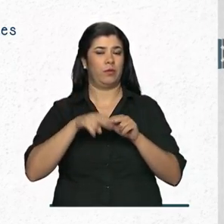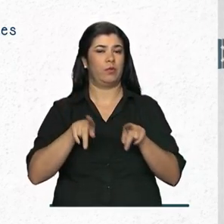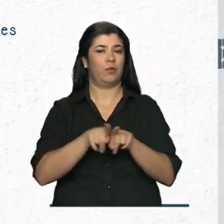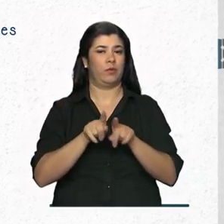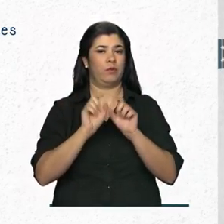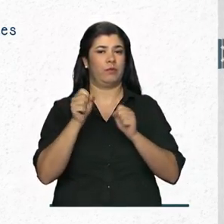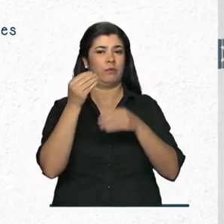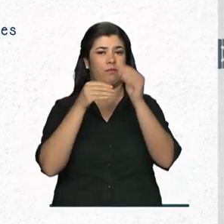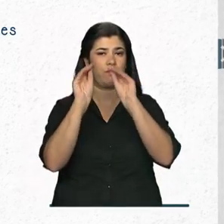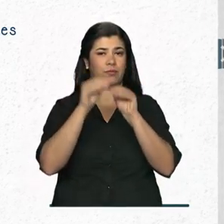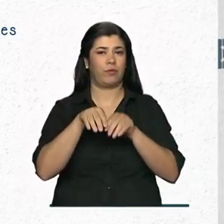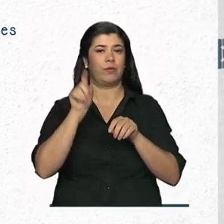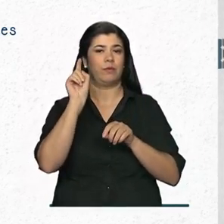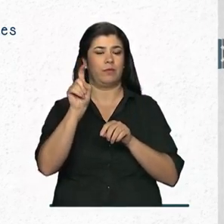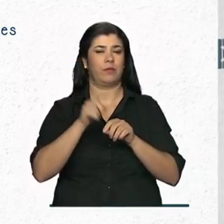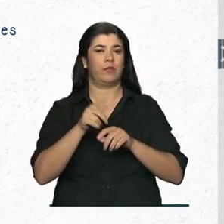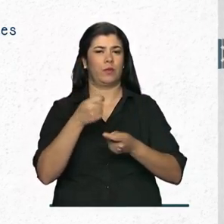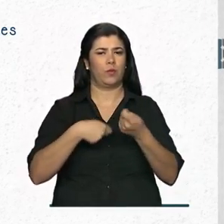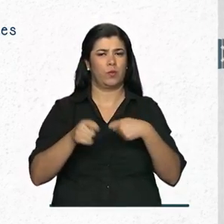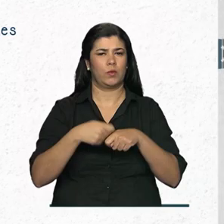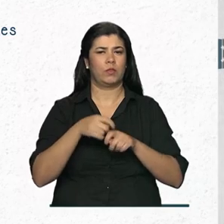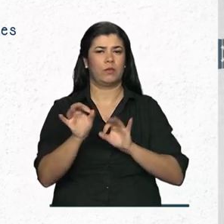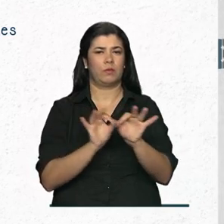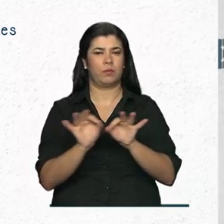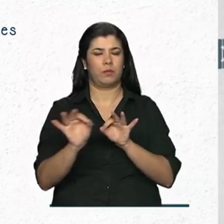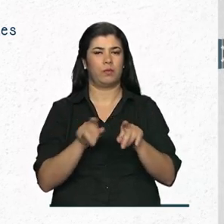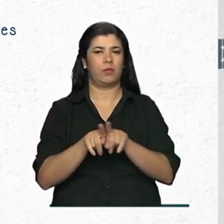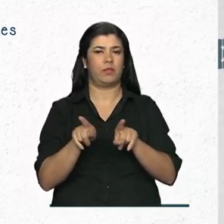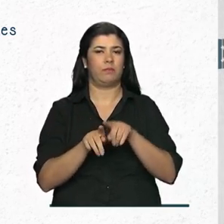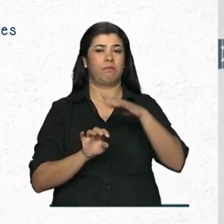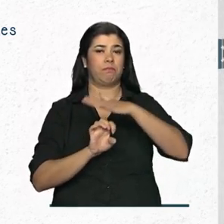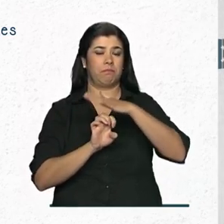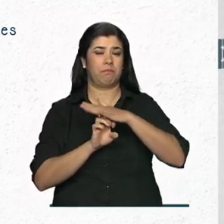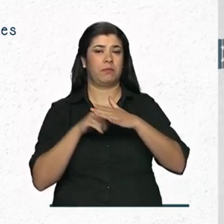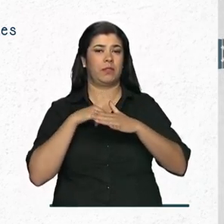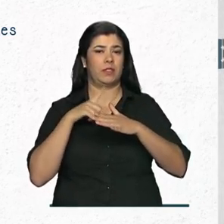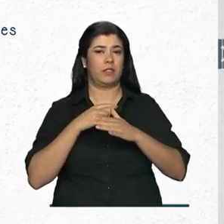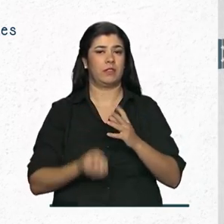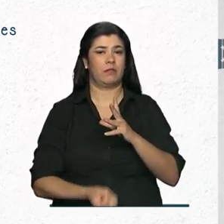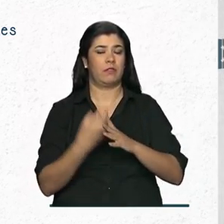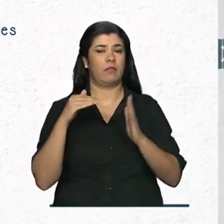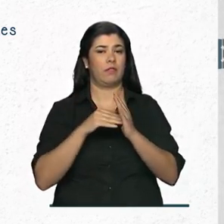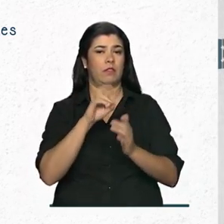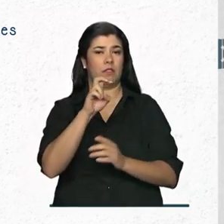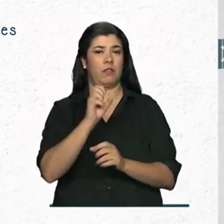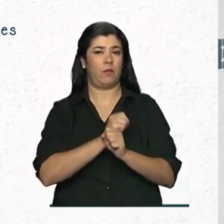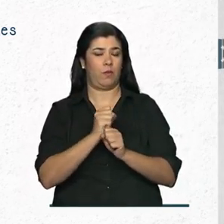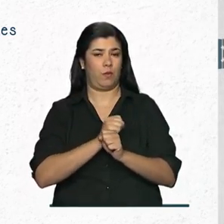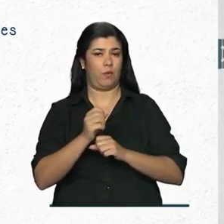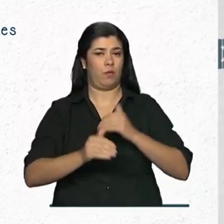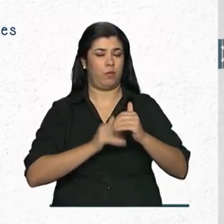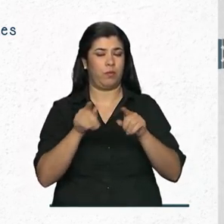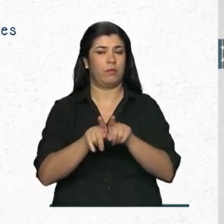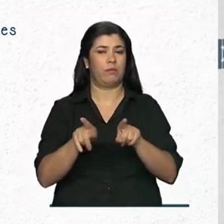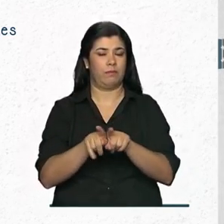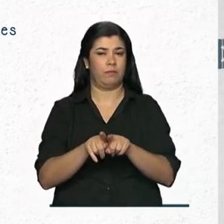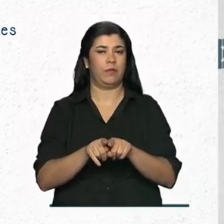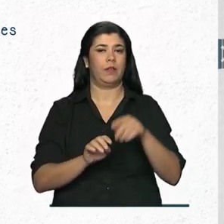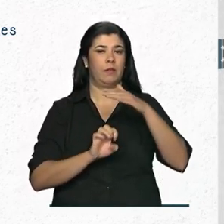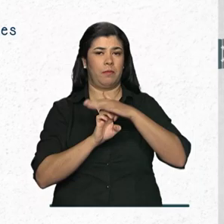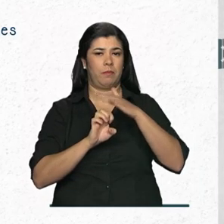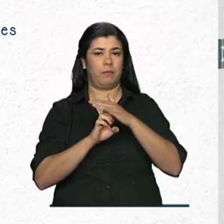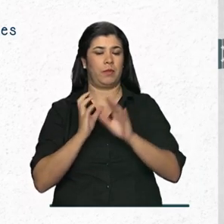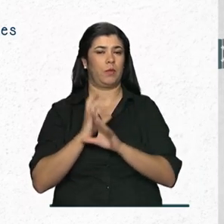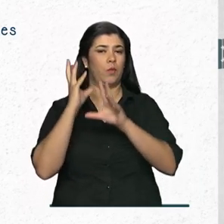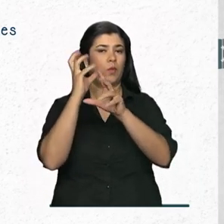Estão aptos a se inscrever negócios pré-operacionais ou empresas estabelecidas com até cinco anos de operação, empresas